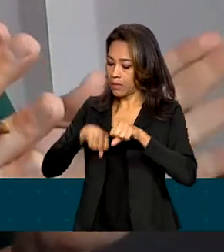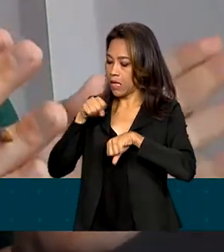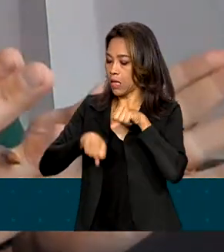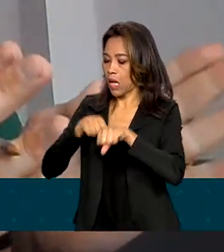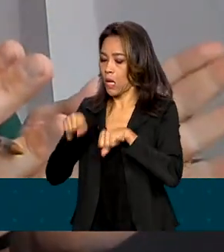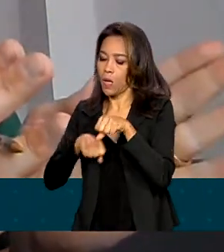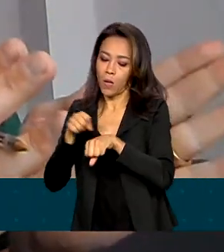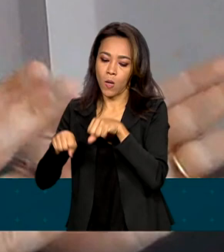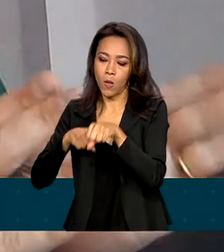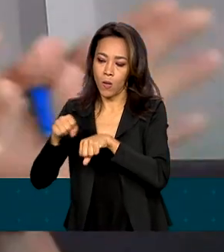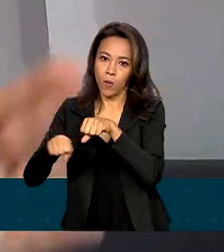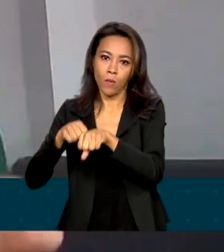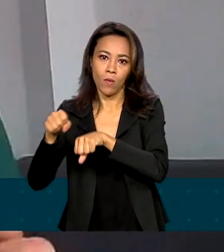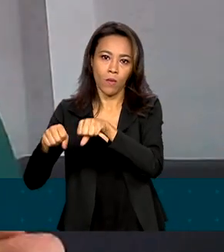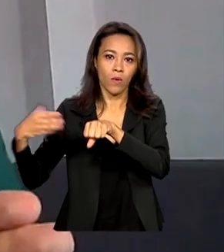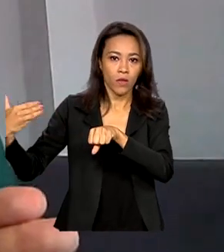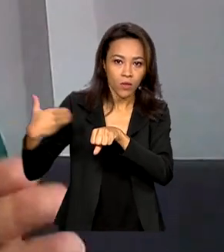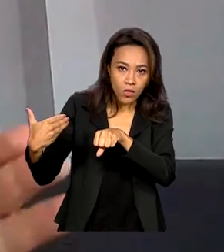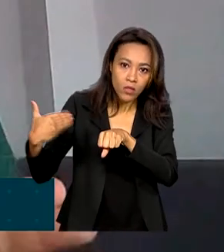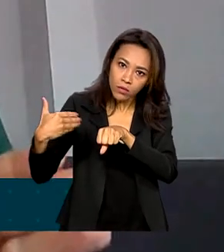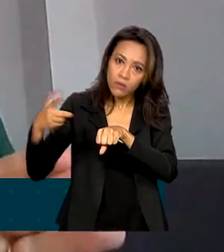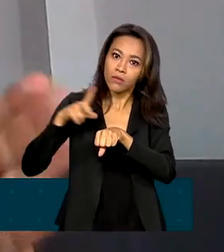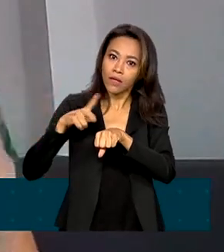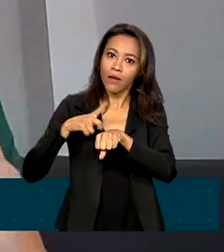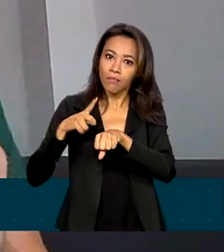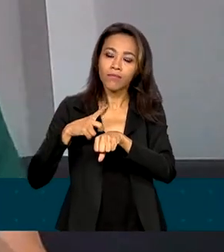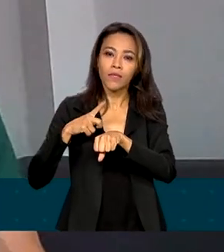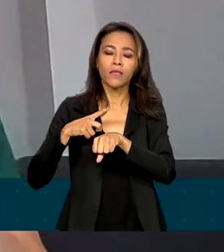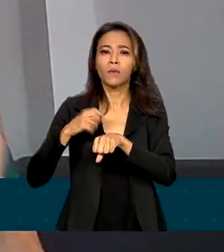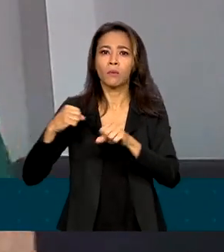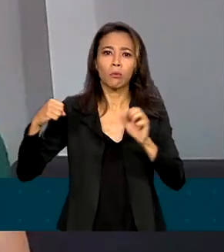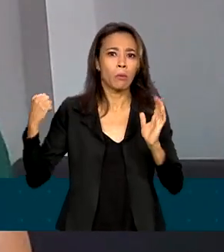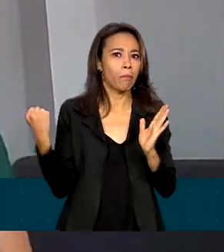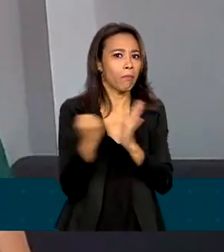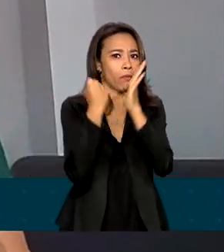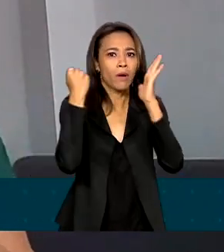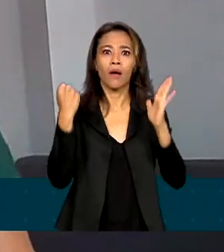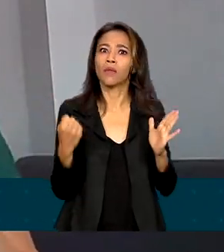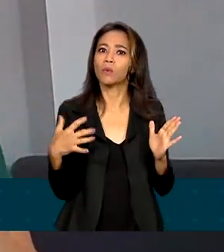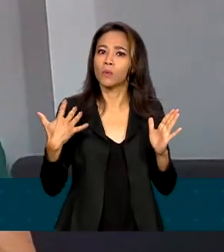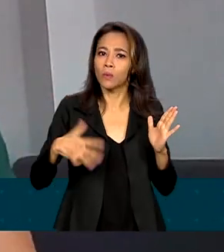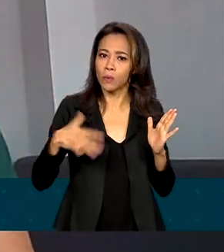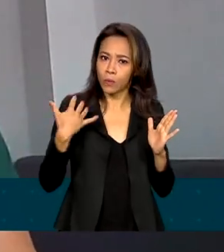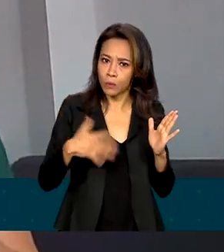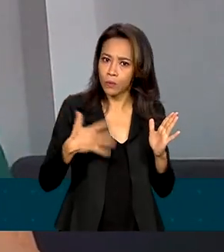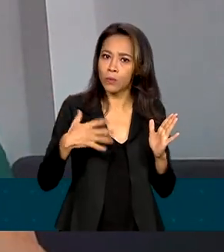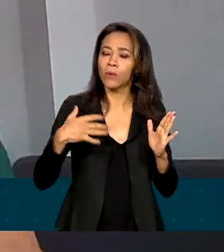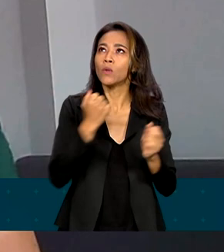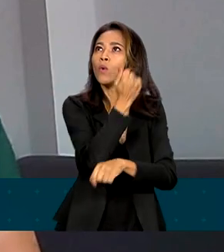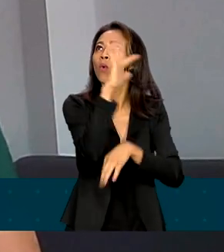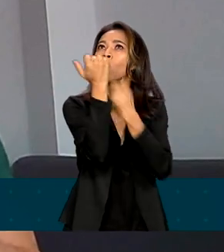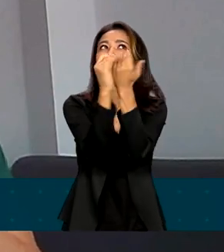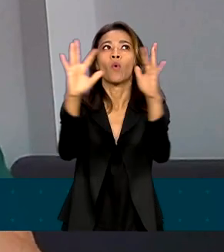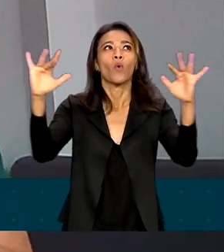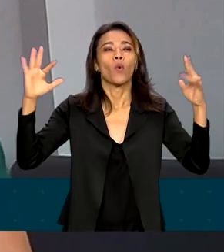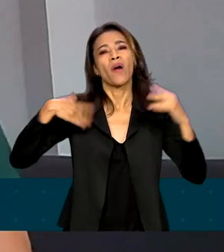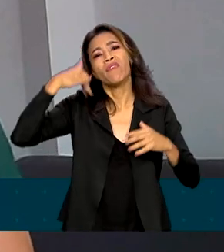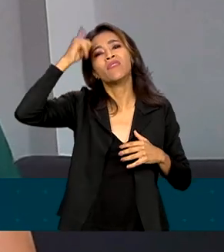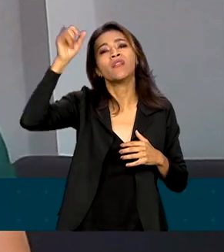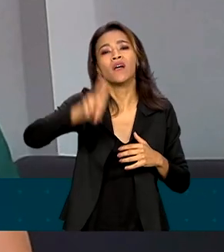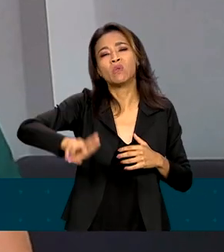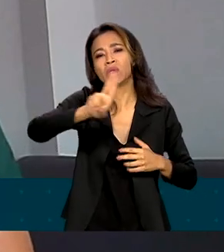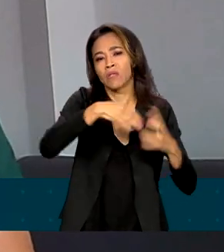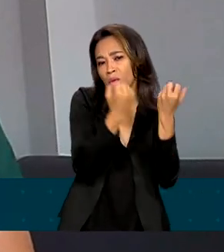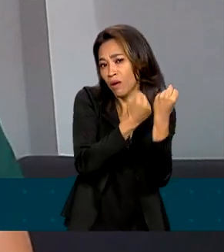está gerando um impacto direto no meio ambiente, no momento em que ele substitui, como eu comentei, o carro, o